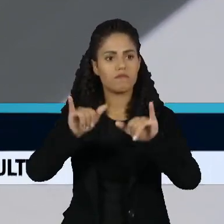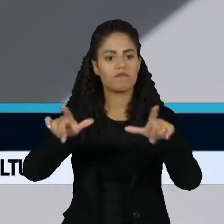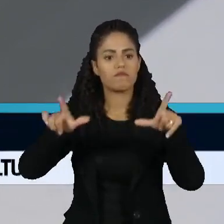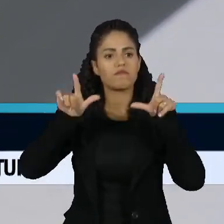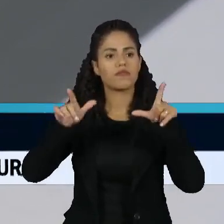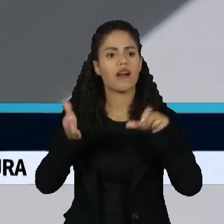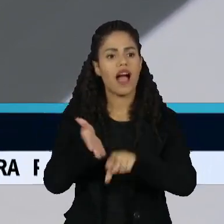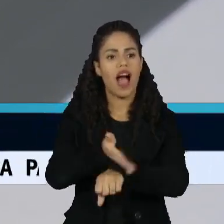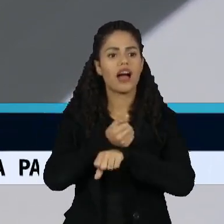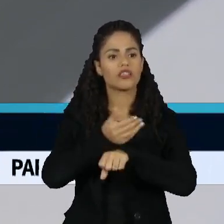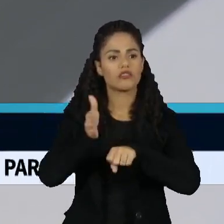da tentativa do golpe.